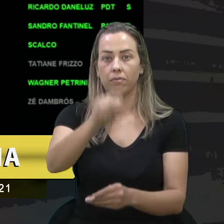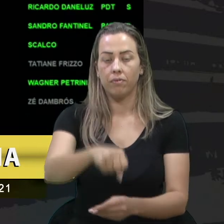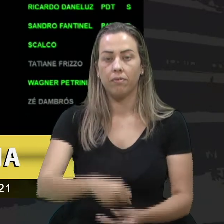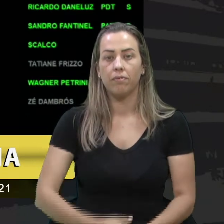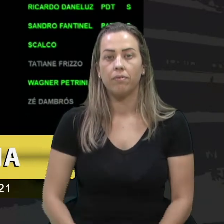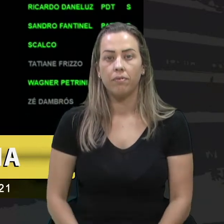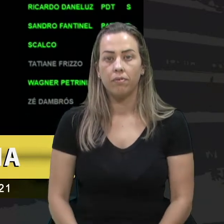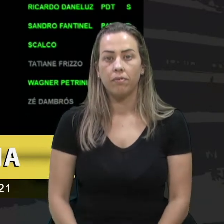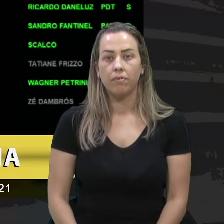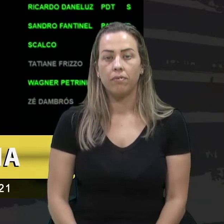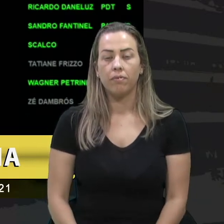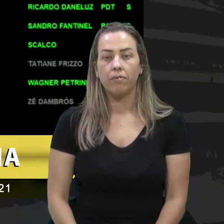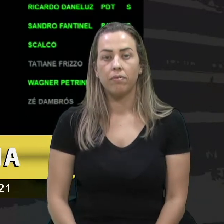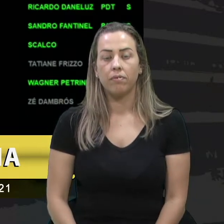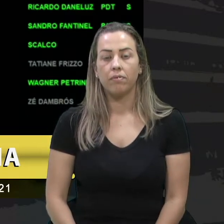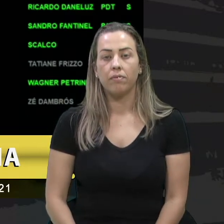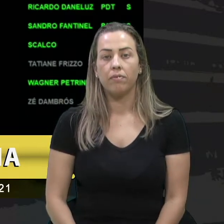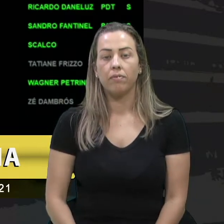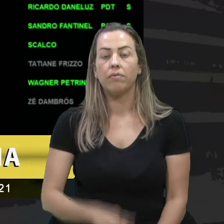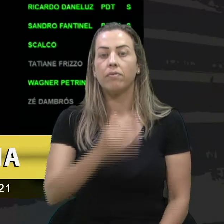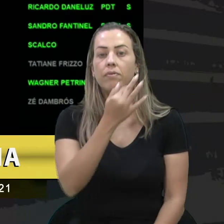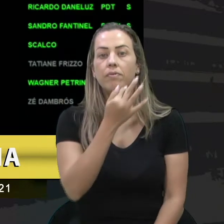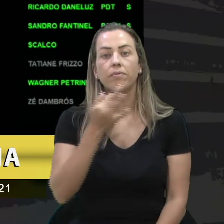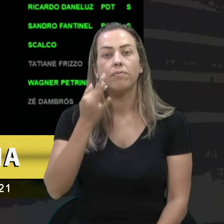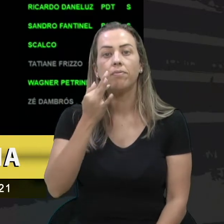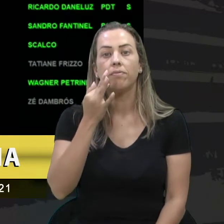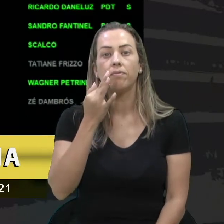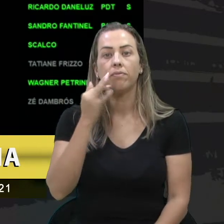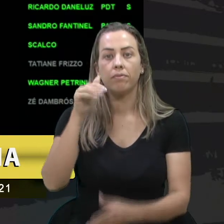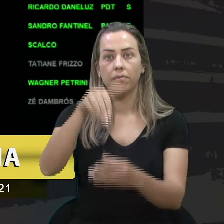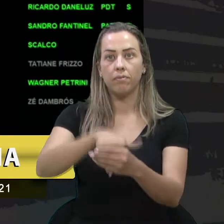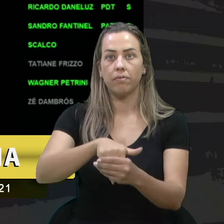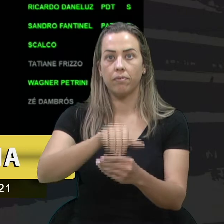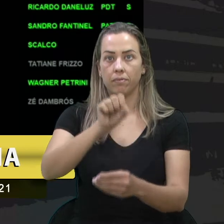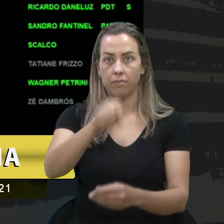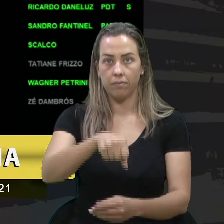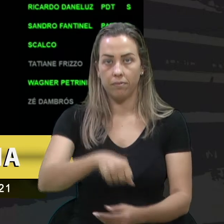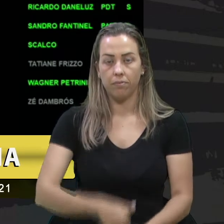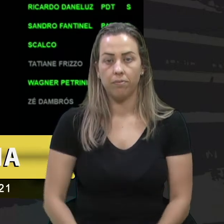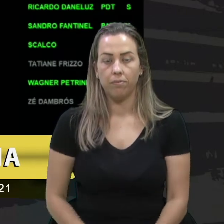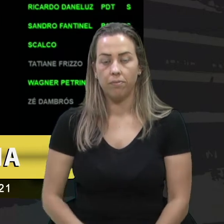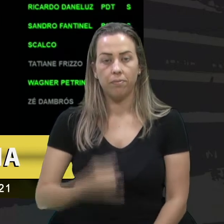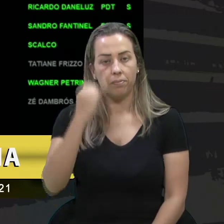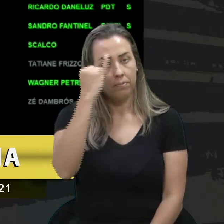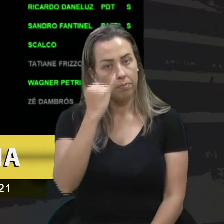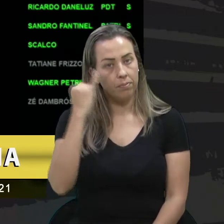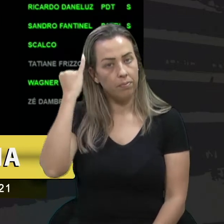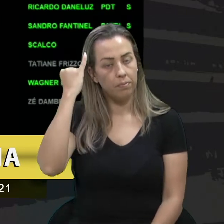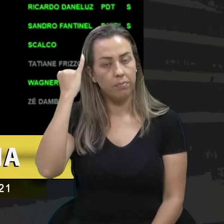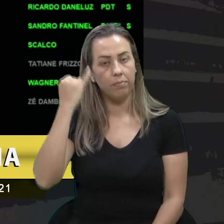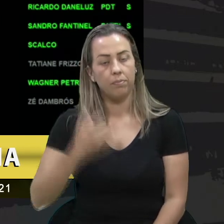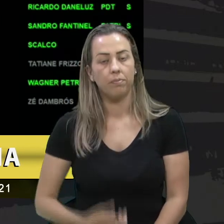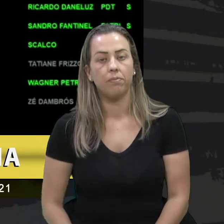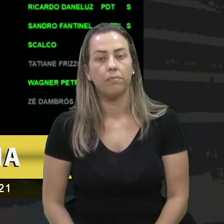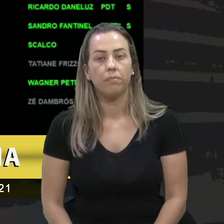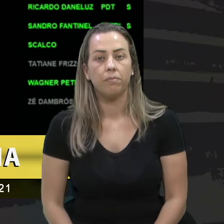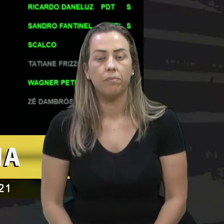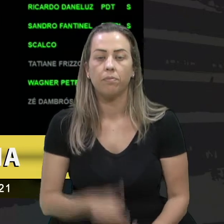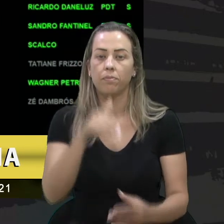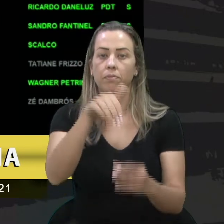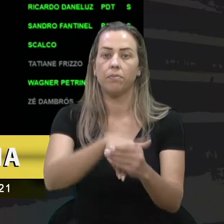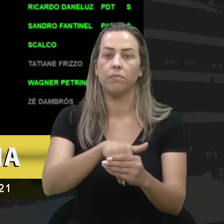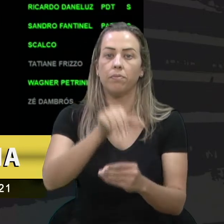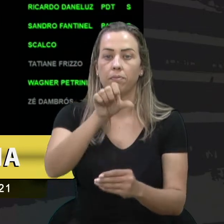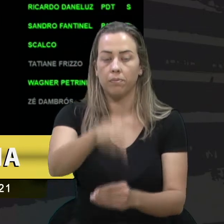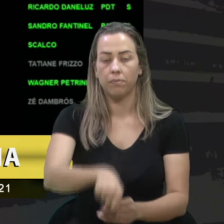vota sim vereadora Tatiana vota sim vereador Zé Voto sim